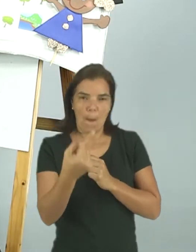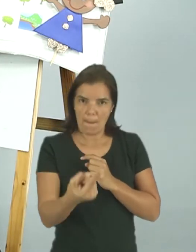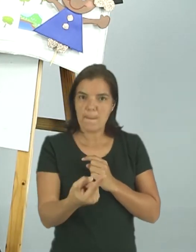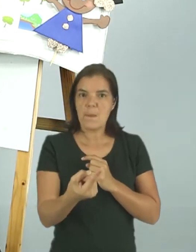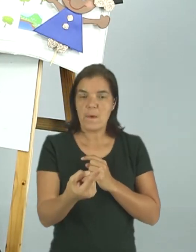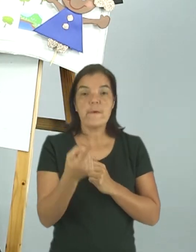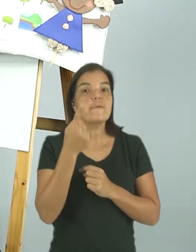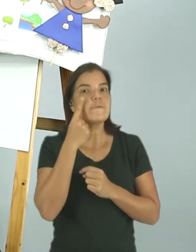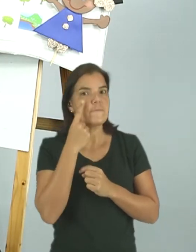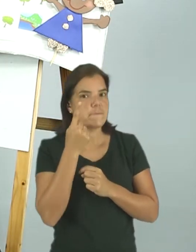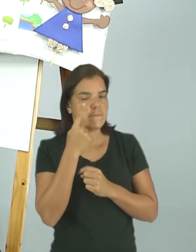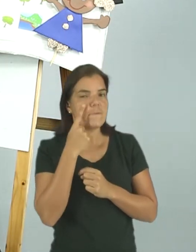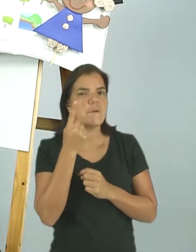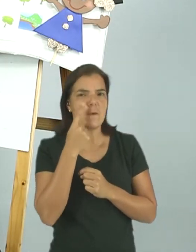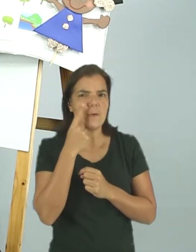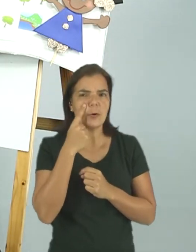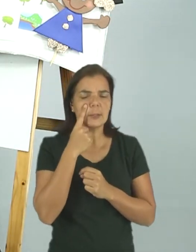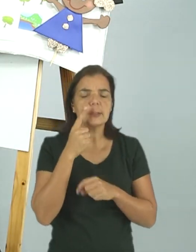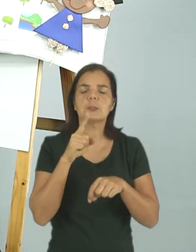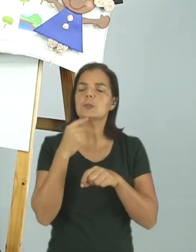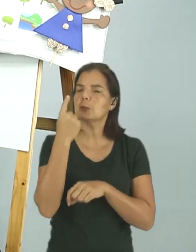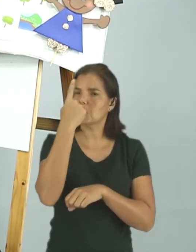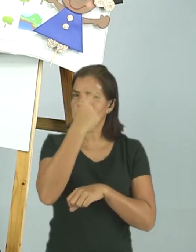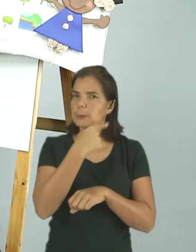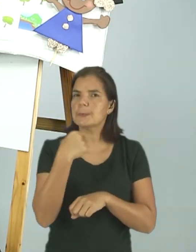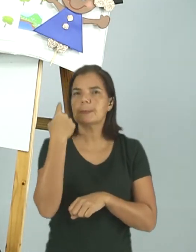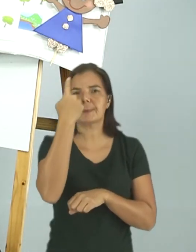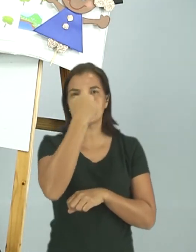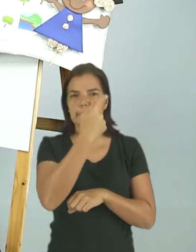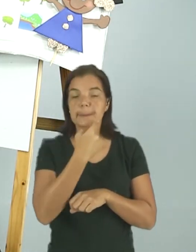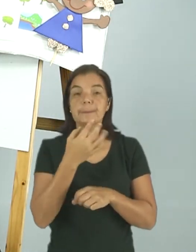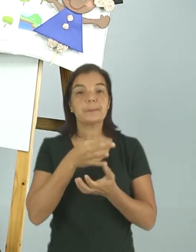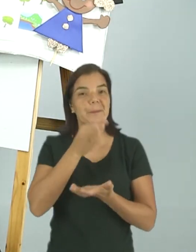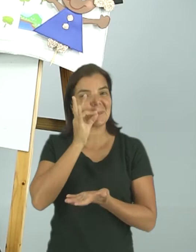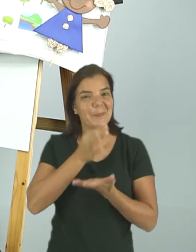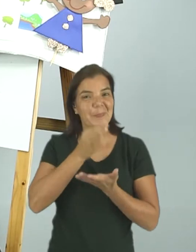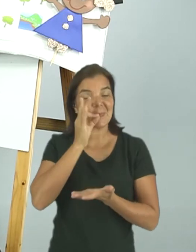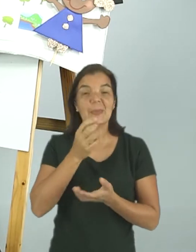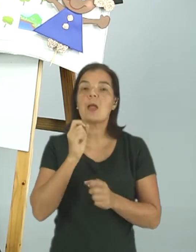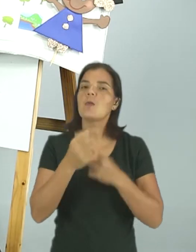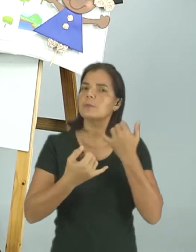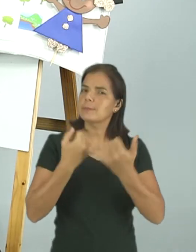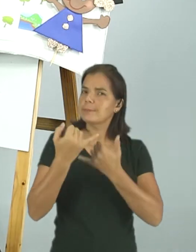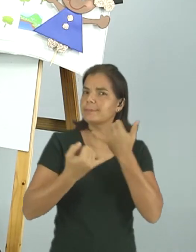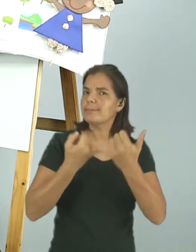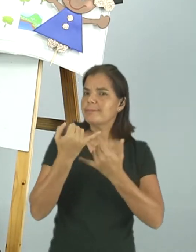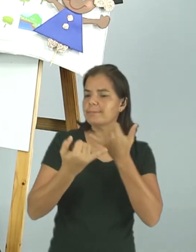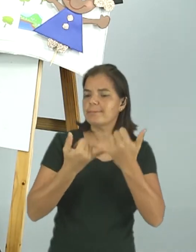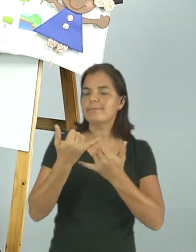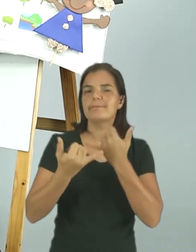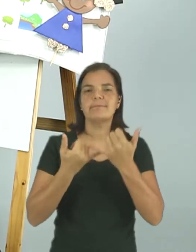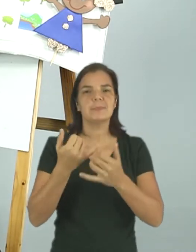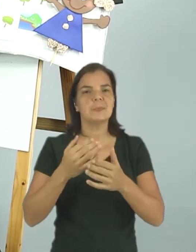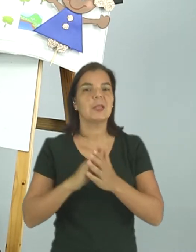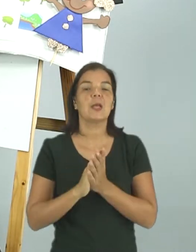Mila viu que o tempo estava passando, depois do café da manhã. Então, ela foi brincar de